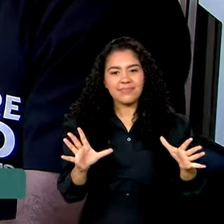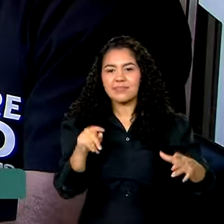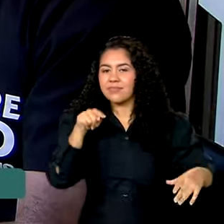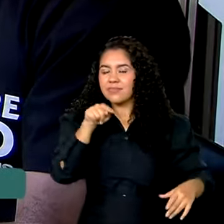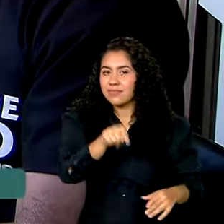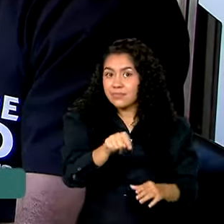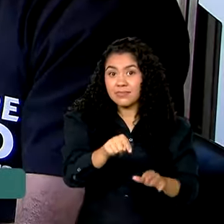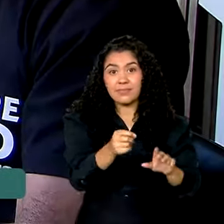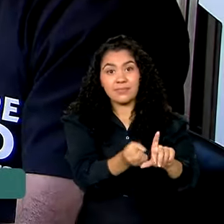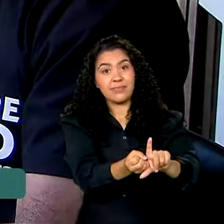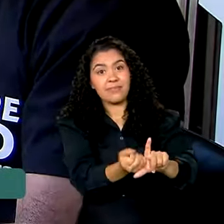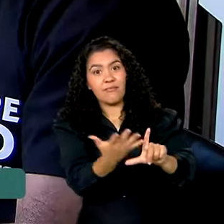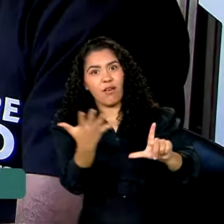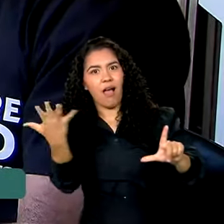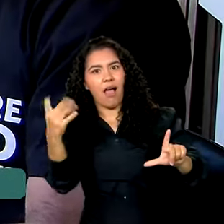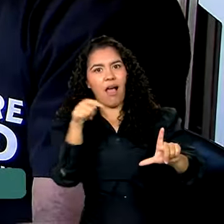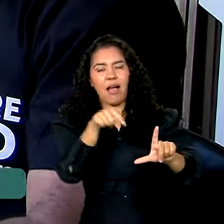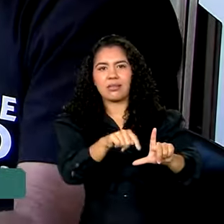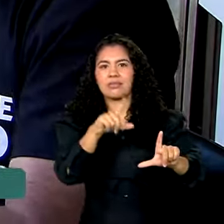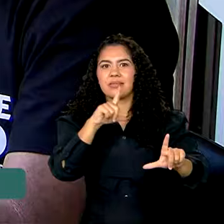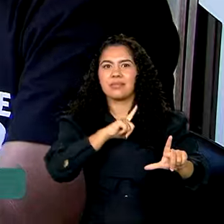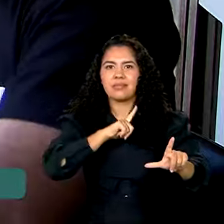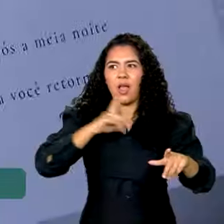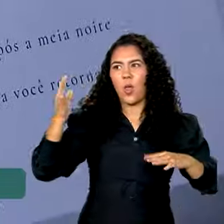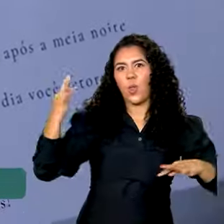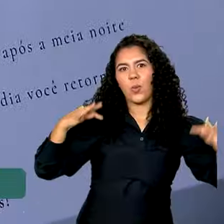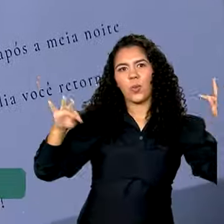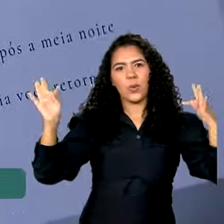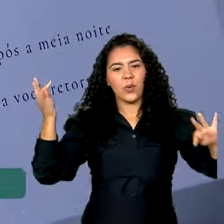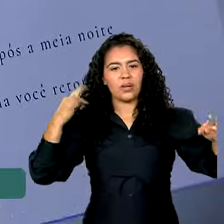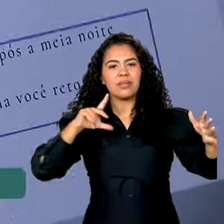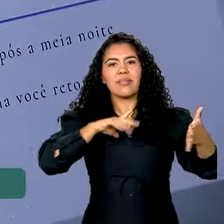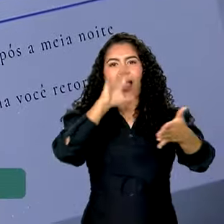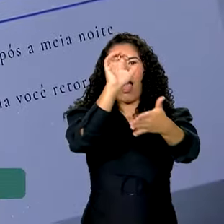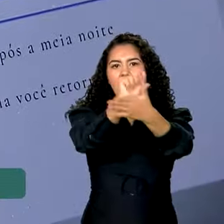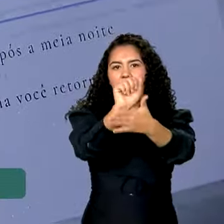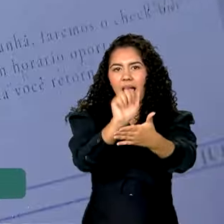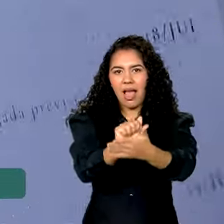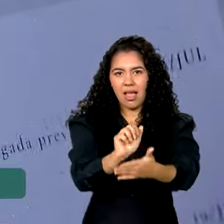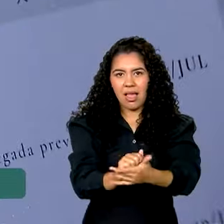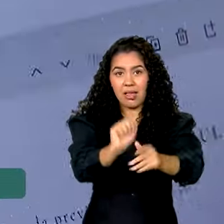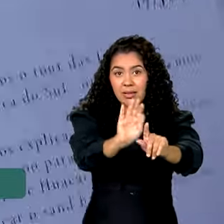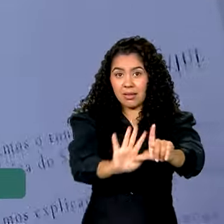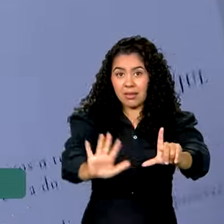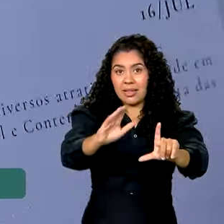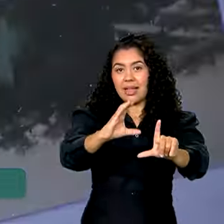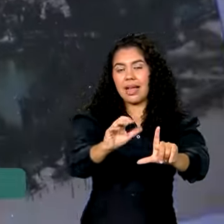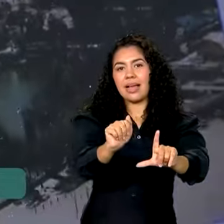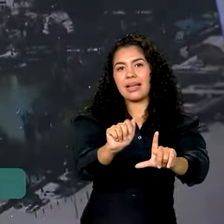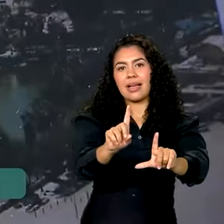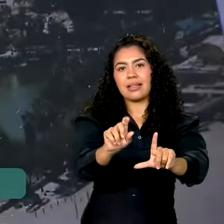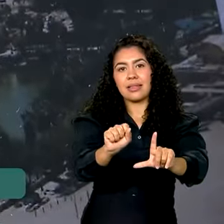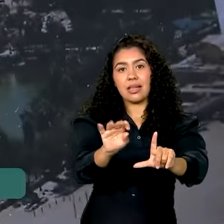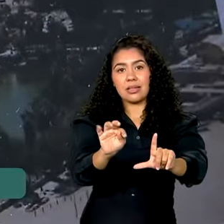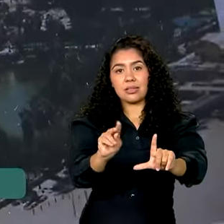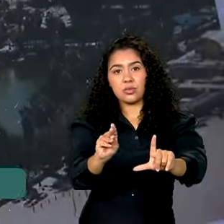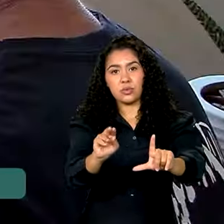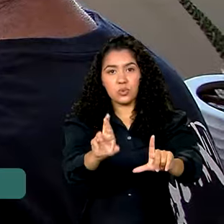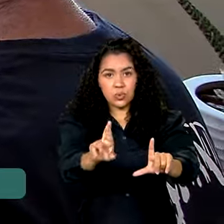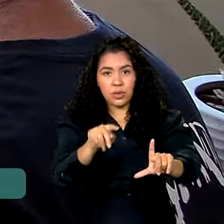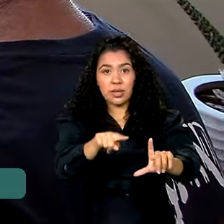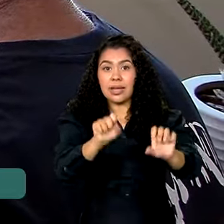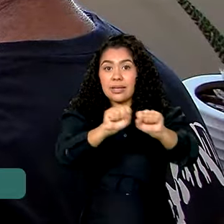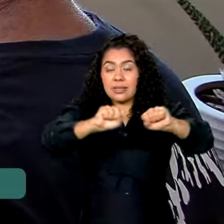dos milhares de empreendimentos turísticos registrados no Cadastur, o sistema de cadastro de